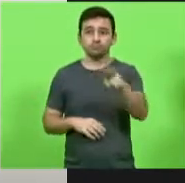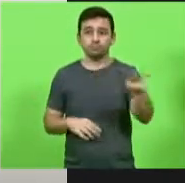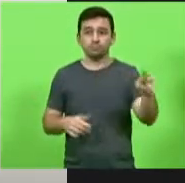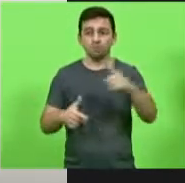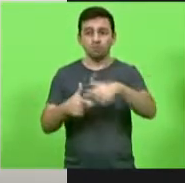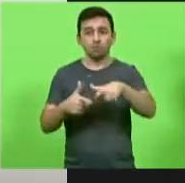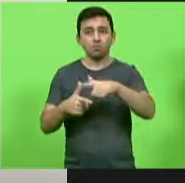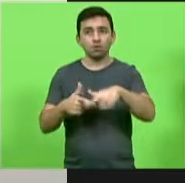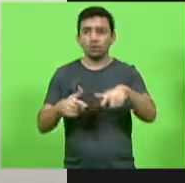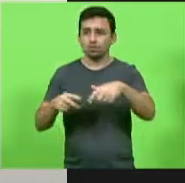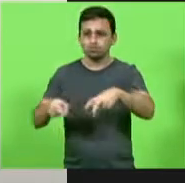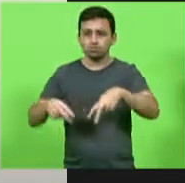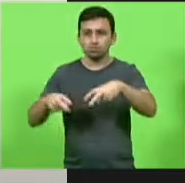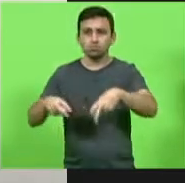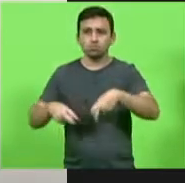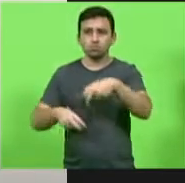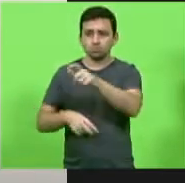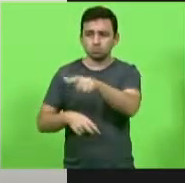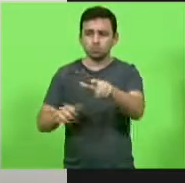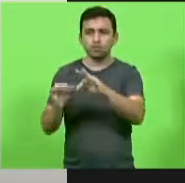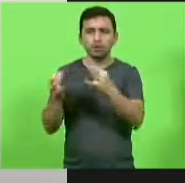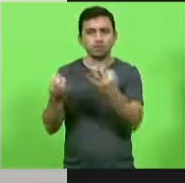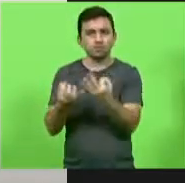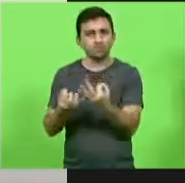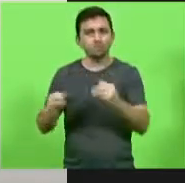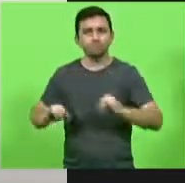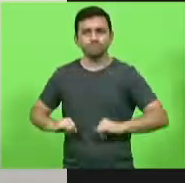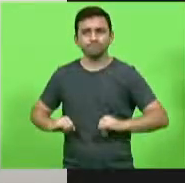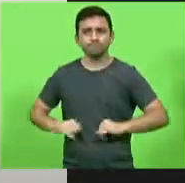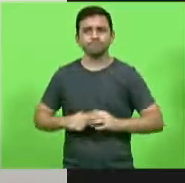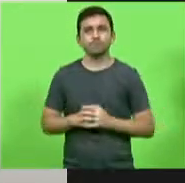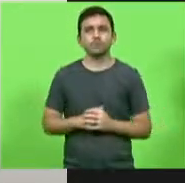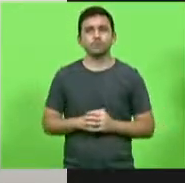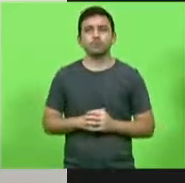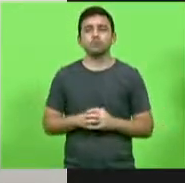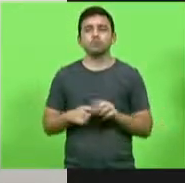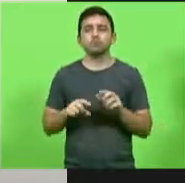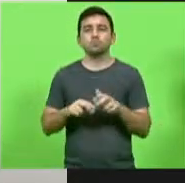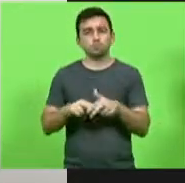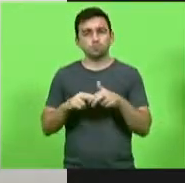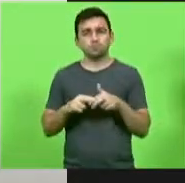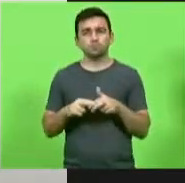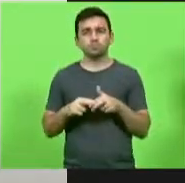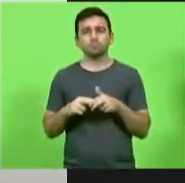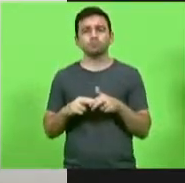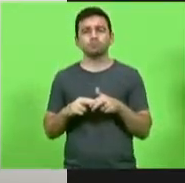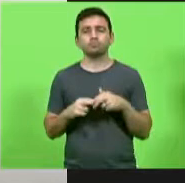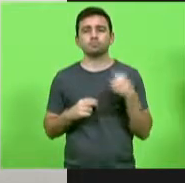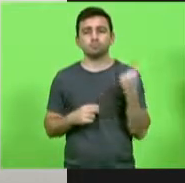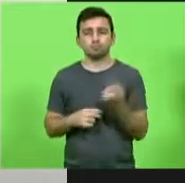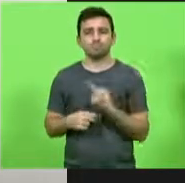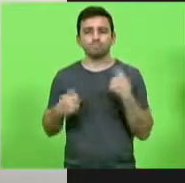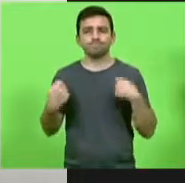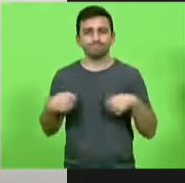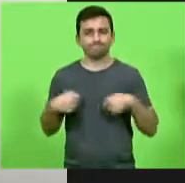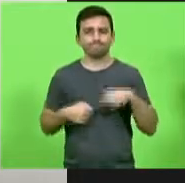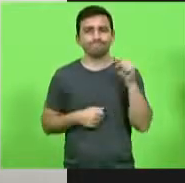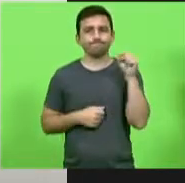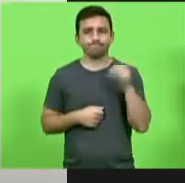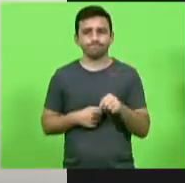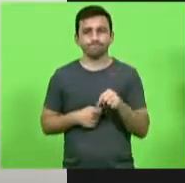esses nossos agricultores vem vivendo portanto nós precisamos aqui